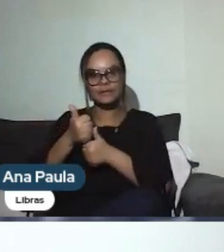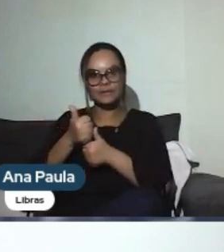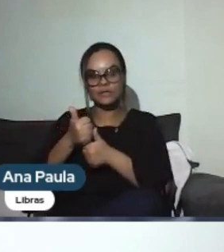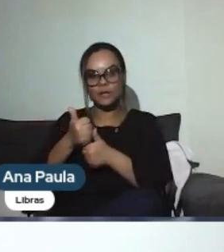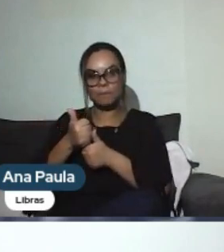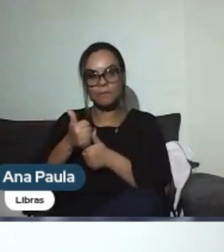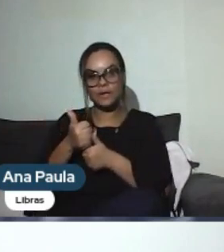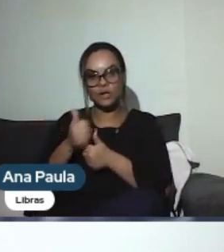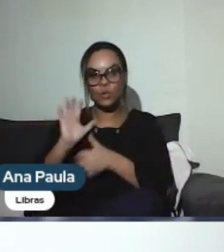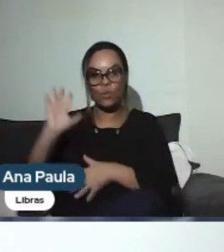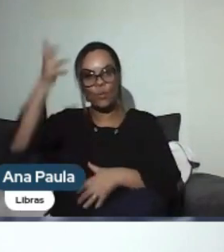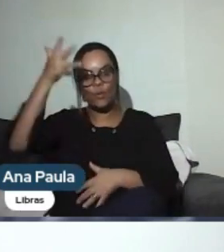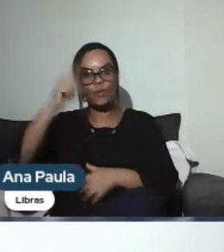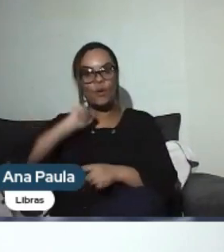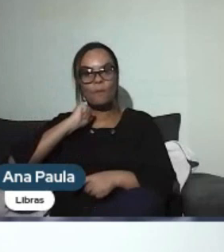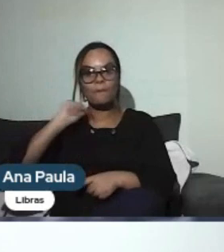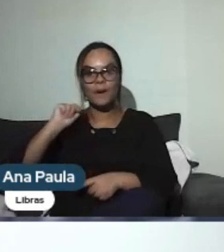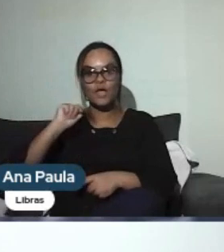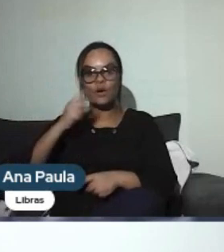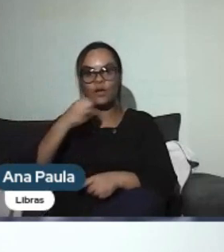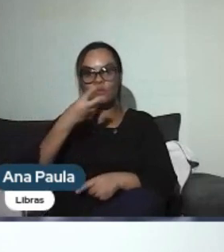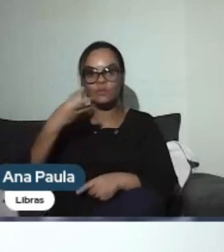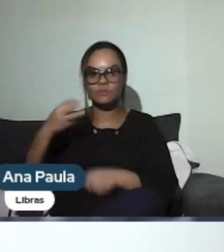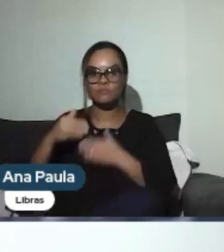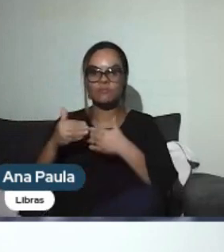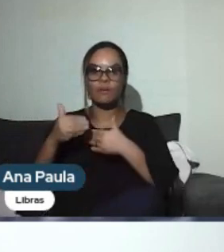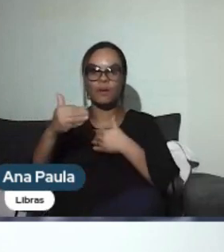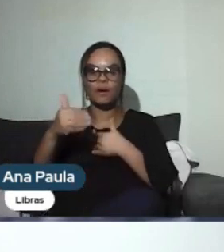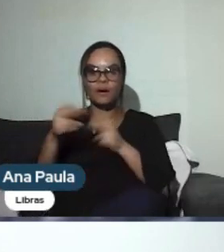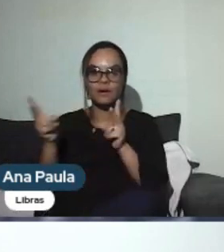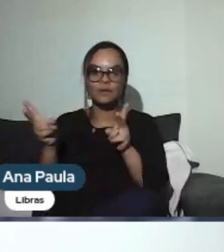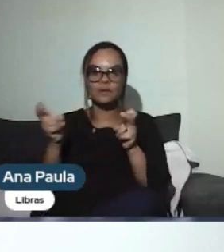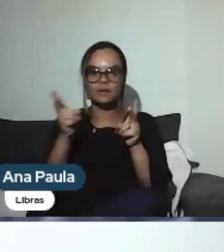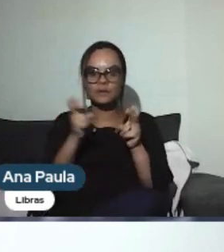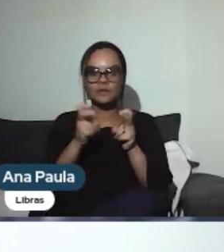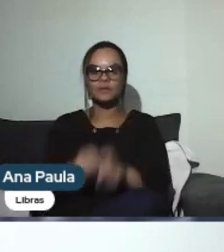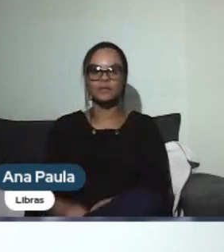2023. E, com o passar do tempo, nós notamos que